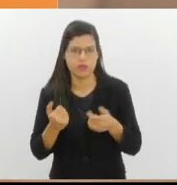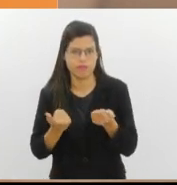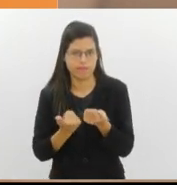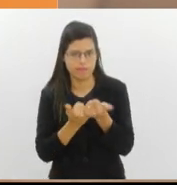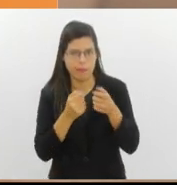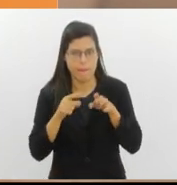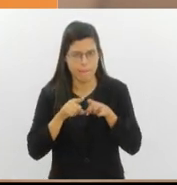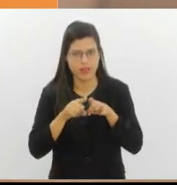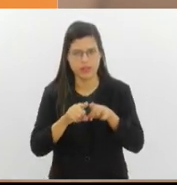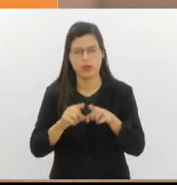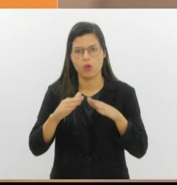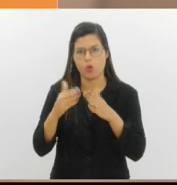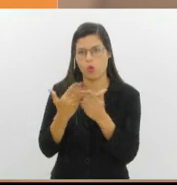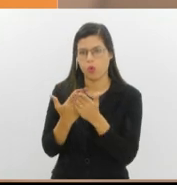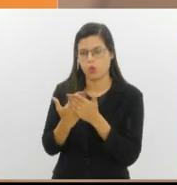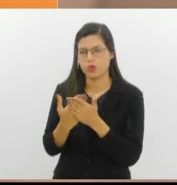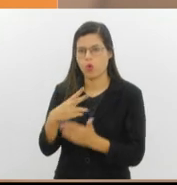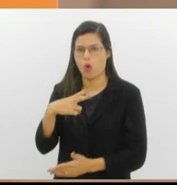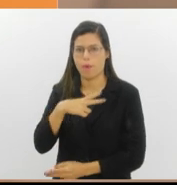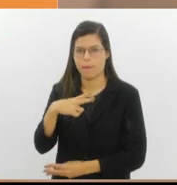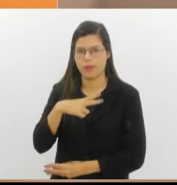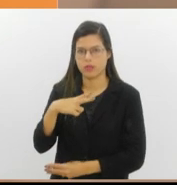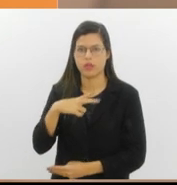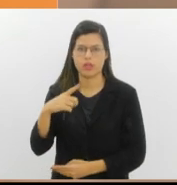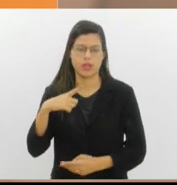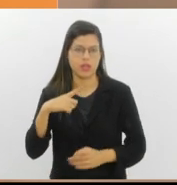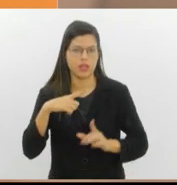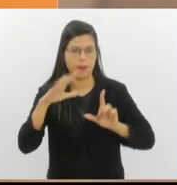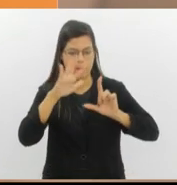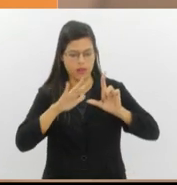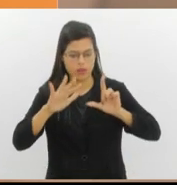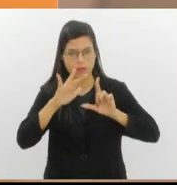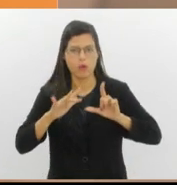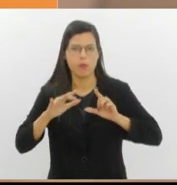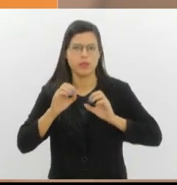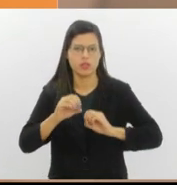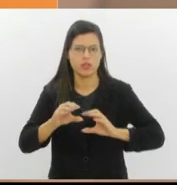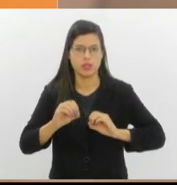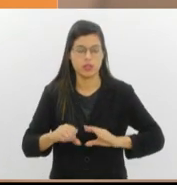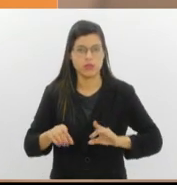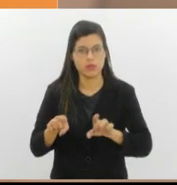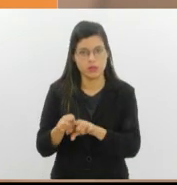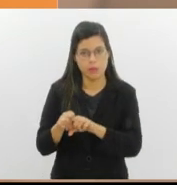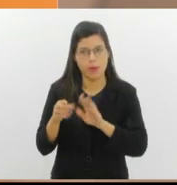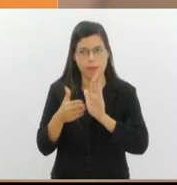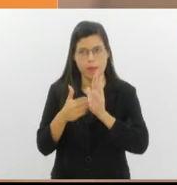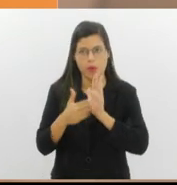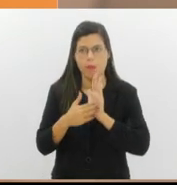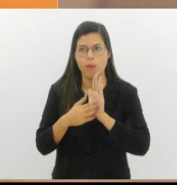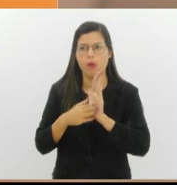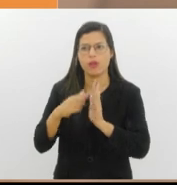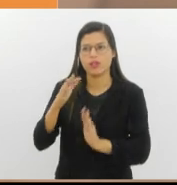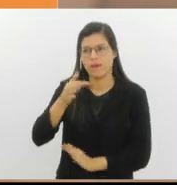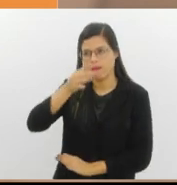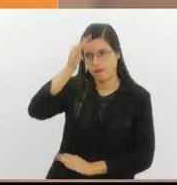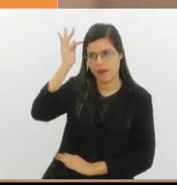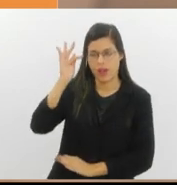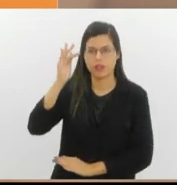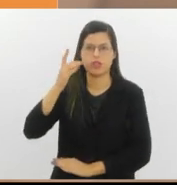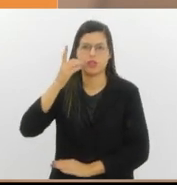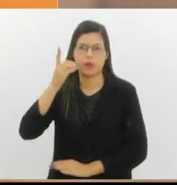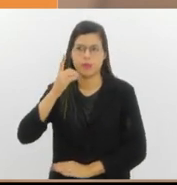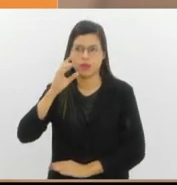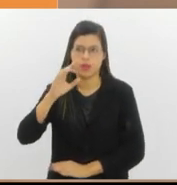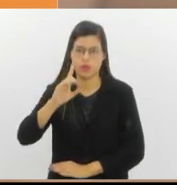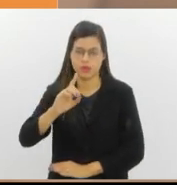que tenham plataforma digital de ensino. Ainda na pauta, uma proposta dos deputados Fred Pacheco e Daniel Librelon,